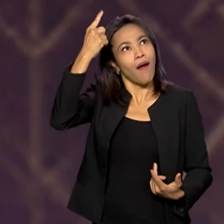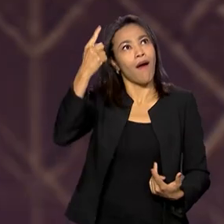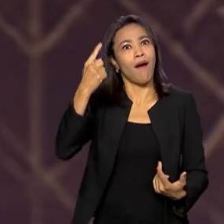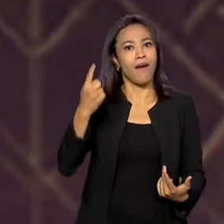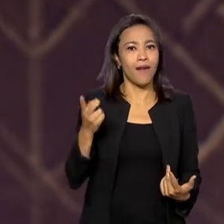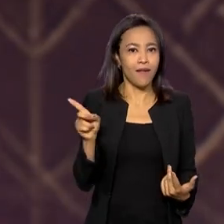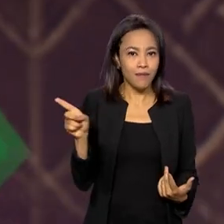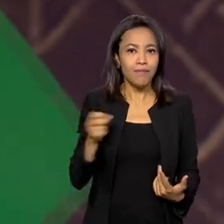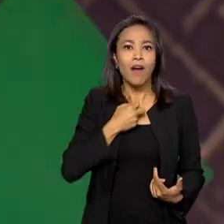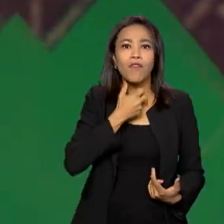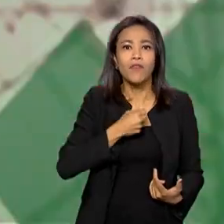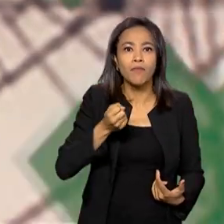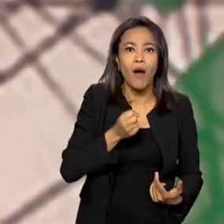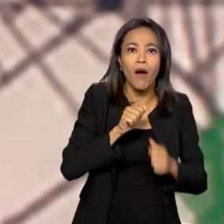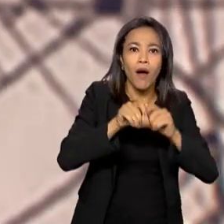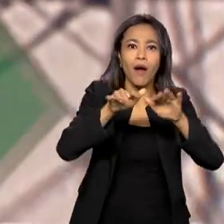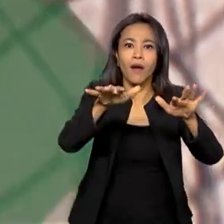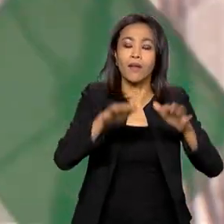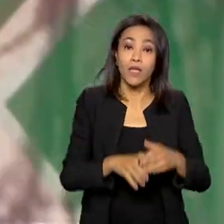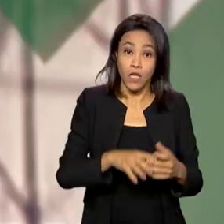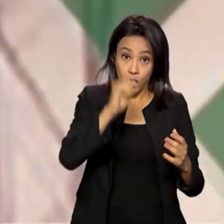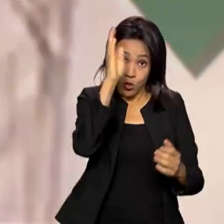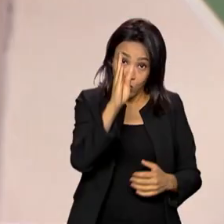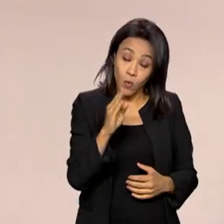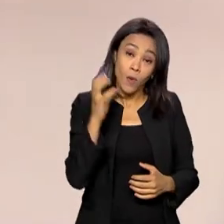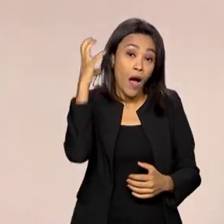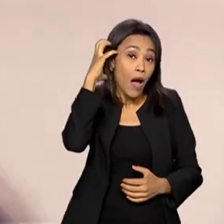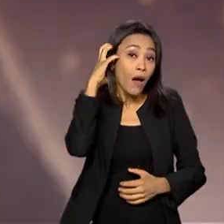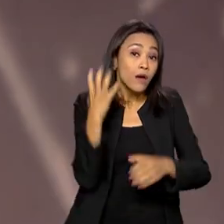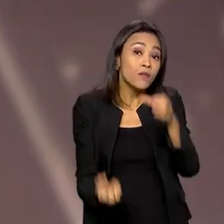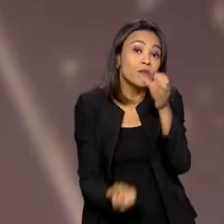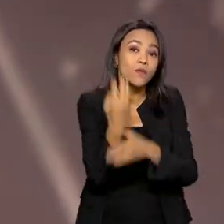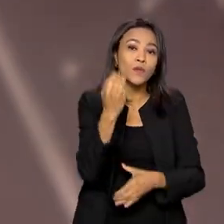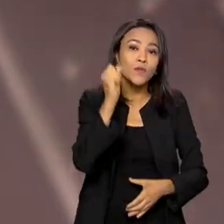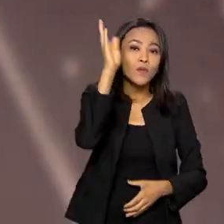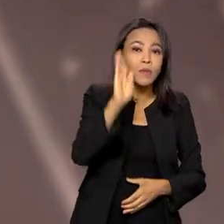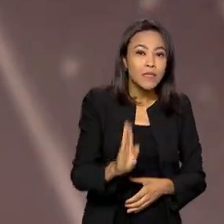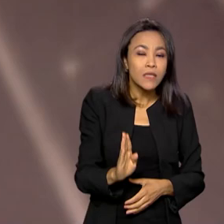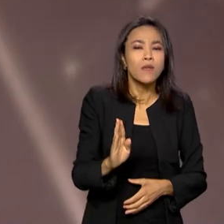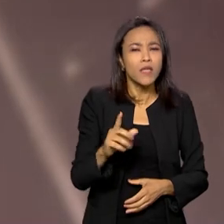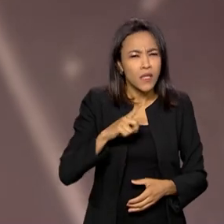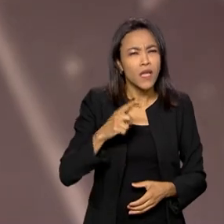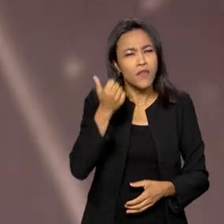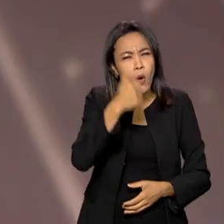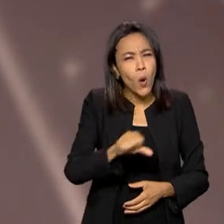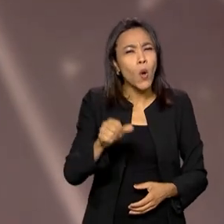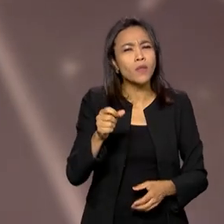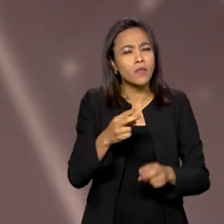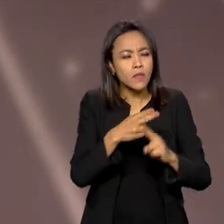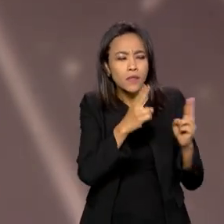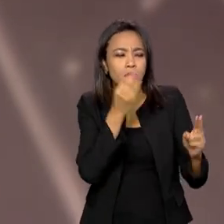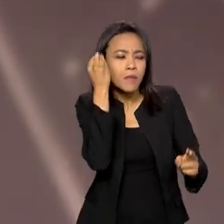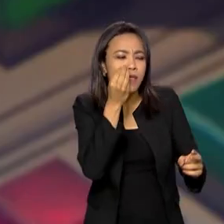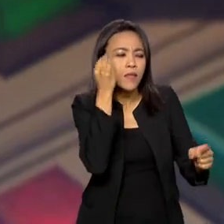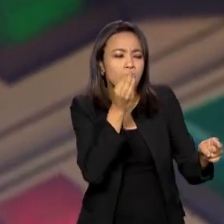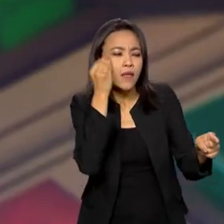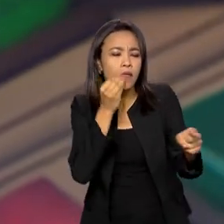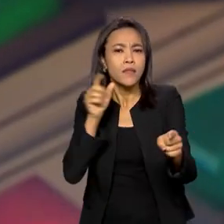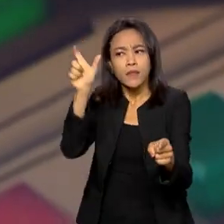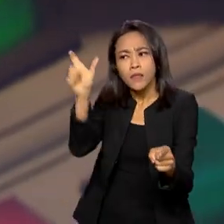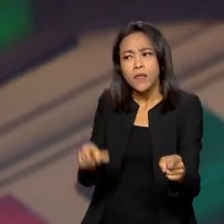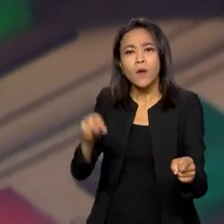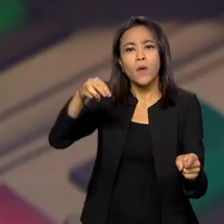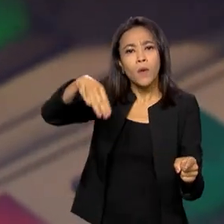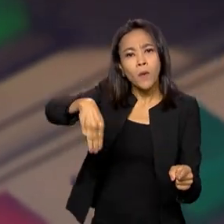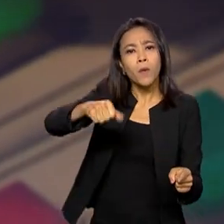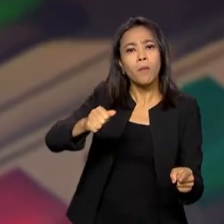rádio, quando surge no Brasil, simultâneo aos pilotos que aconteceram com o Marconi, o rádio surge no Brasil